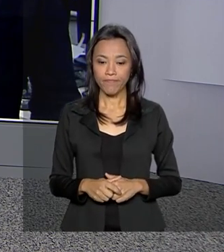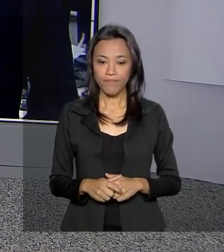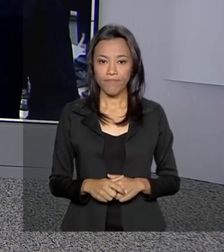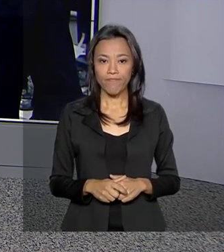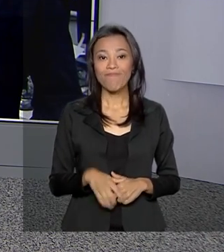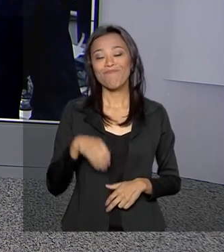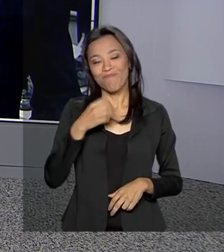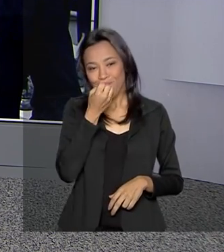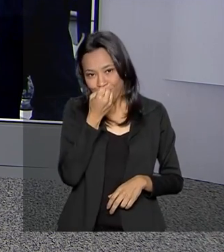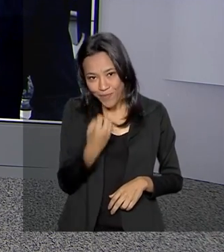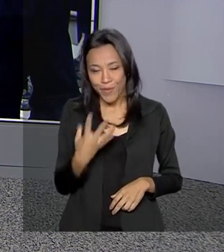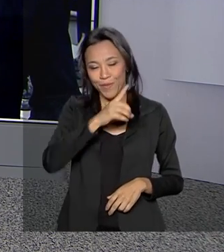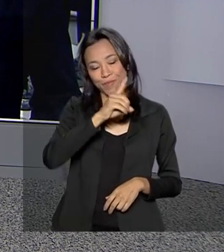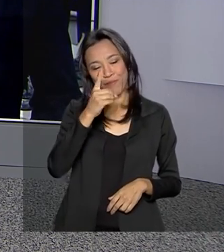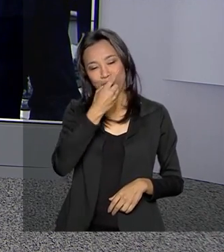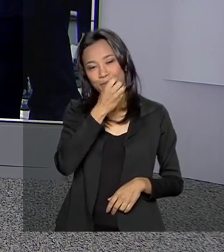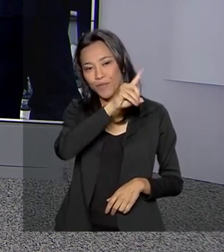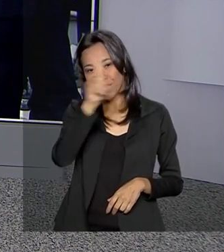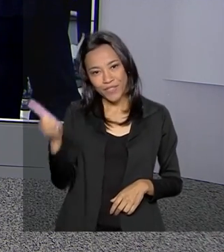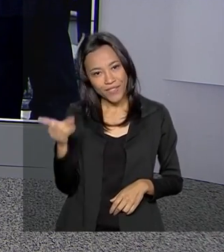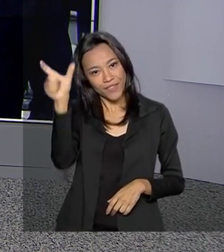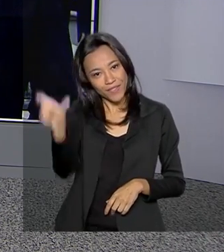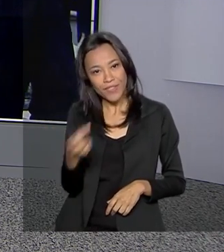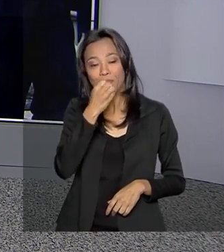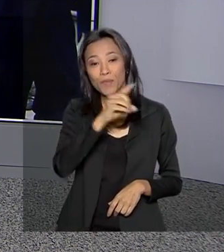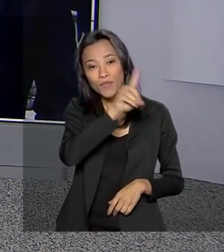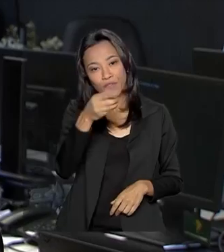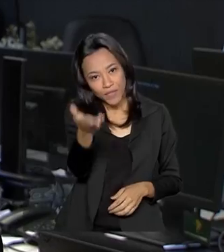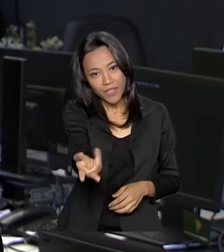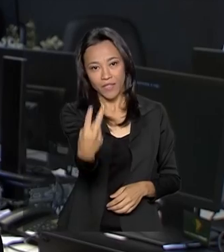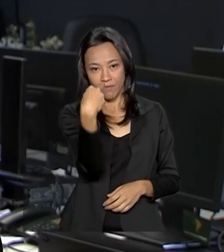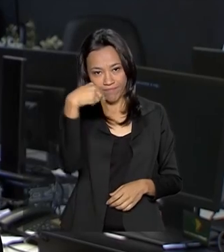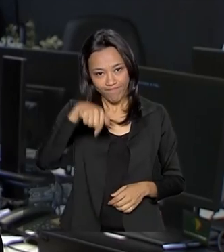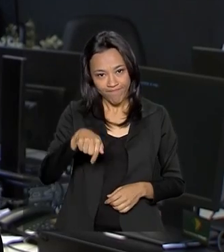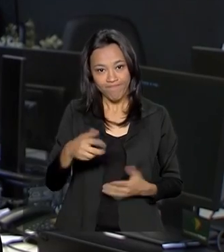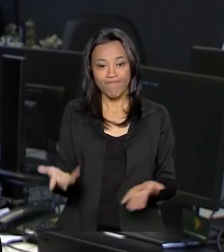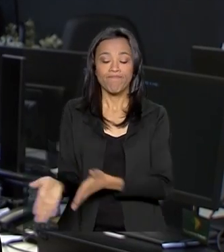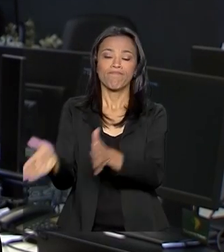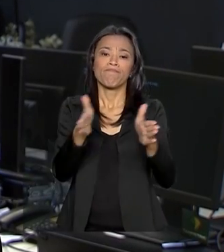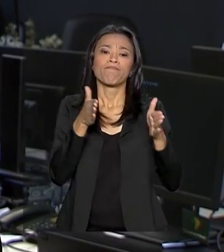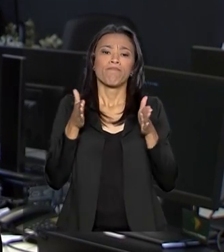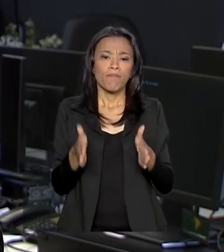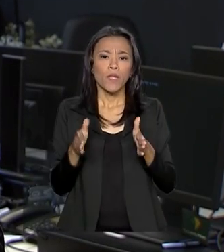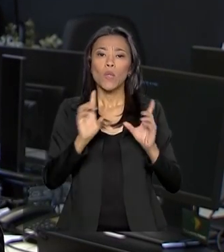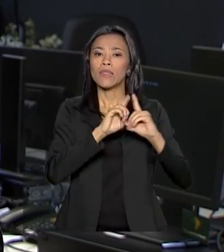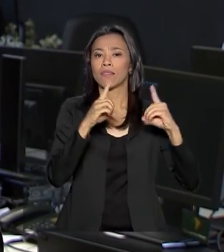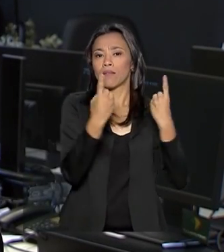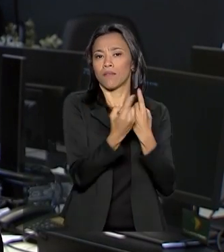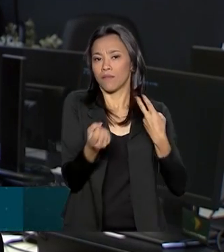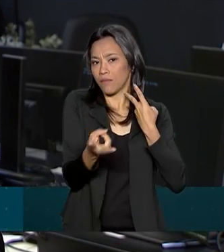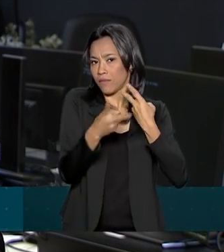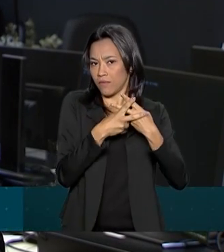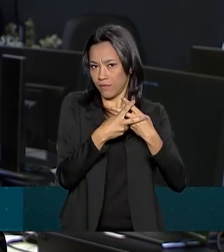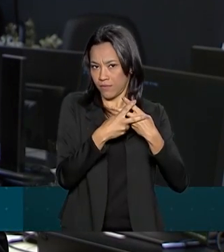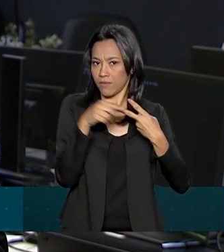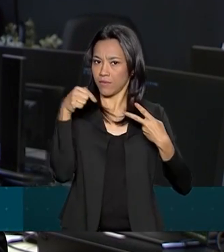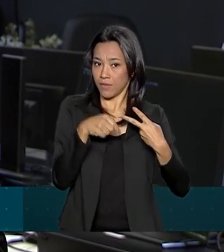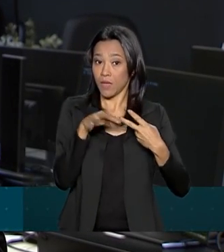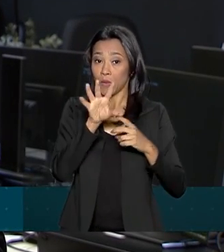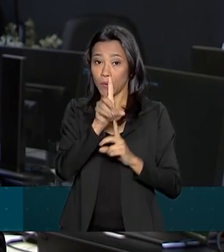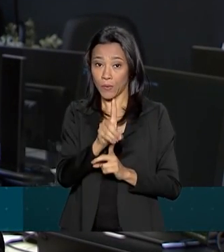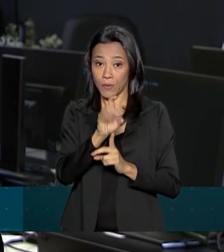Bom dia, Carla. Bom dia a você que acompanha o Brasil em Dia. A estimativa do Departamento Penitenciário Nacional, o DPEM,